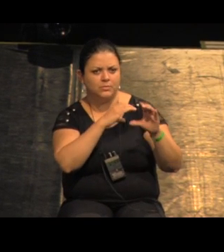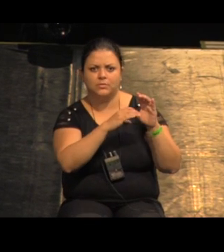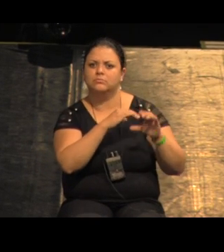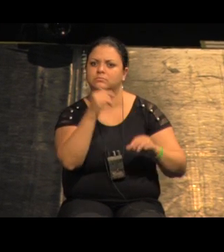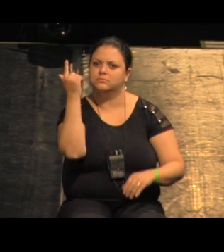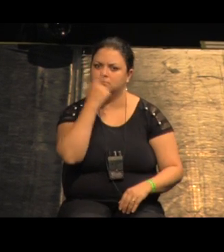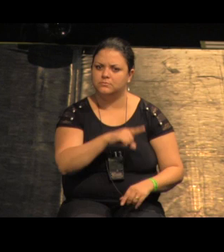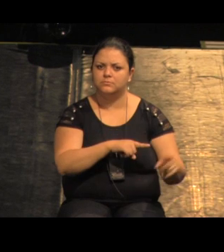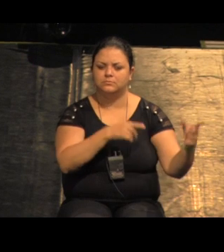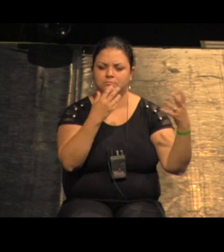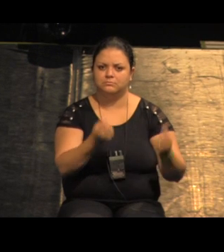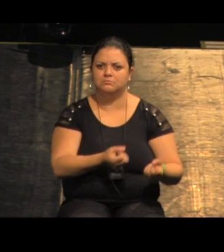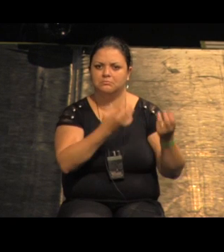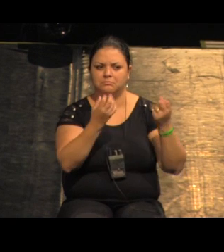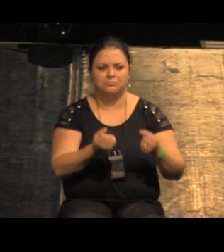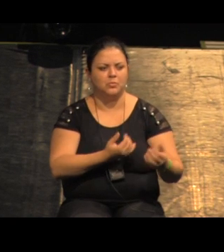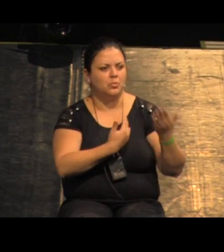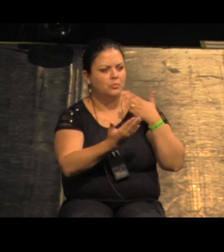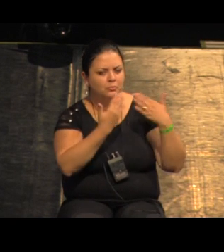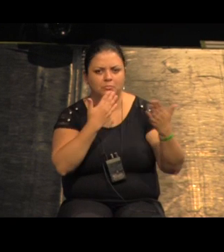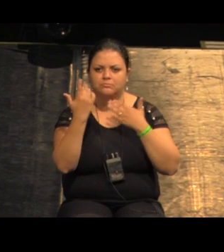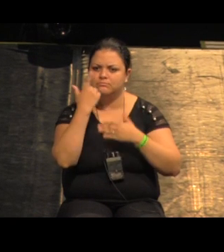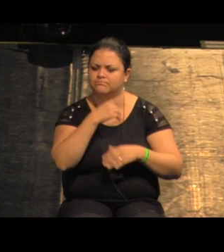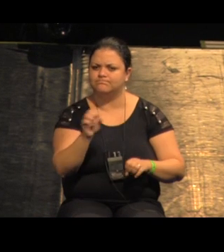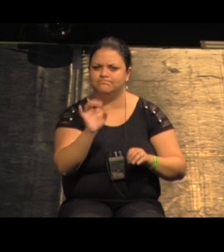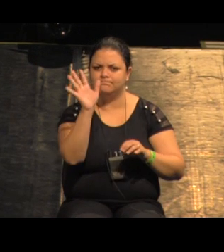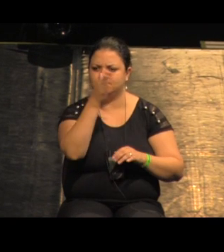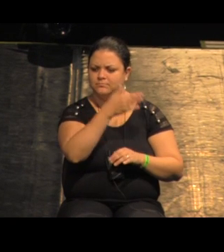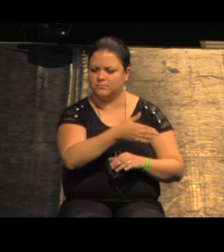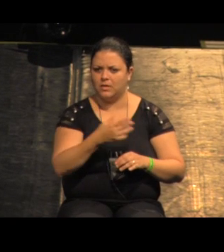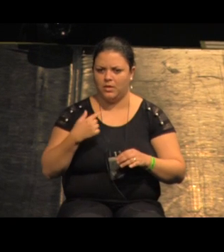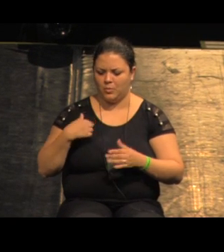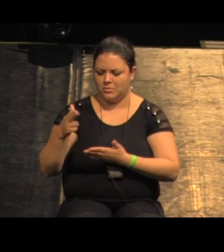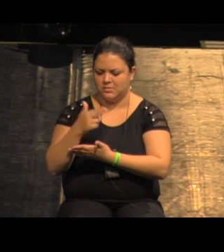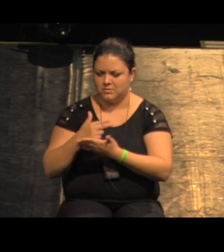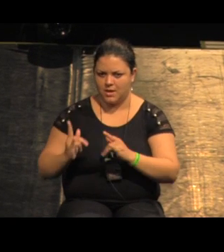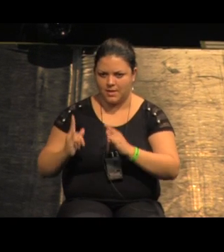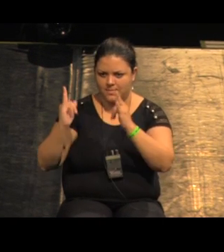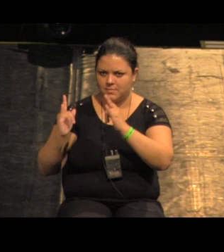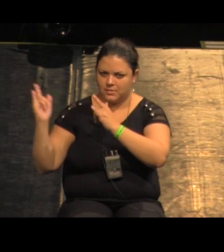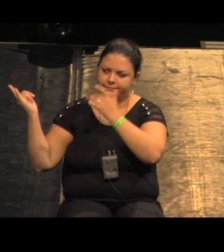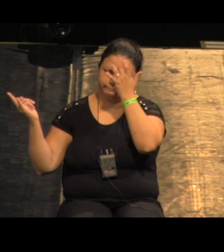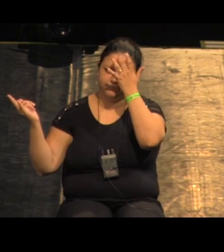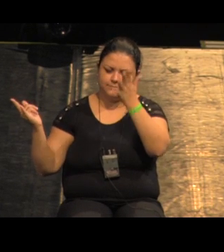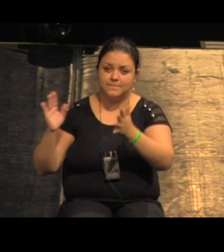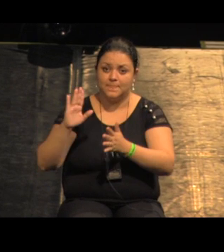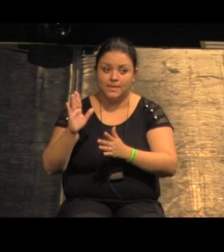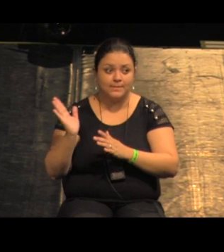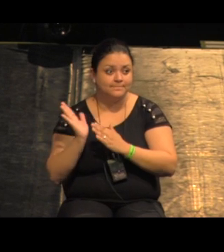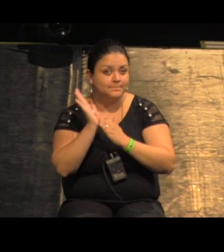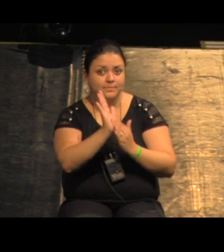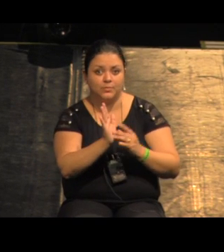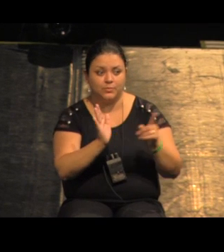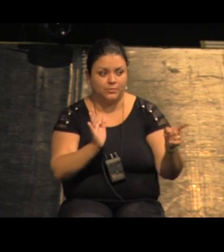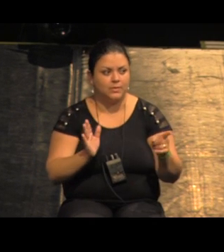muito alta muito boa isso não tem preço desenhar o predinho depois é fácil gente agora criar um ambiente em que a